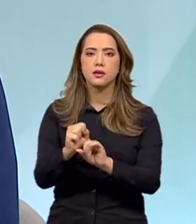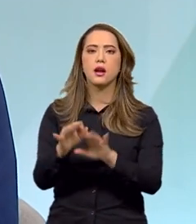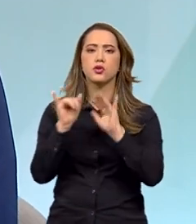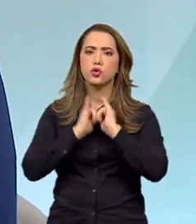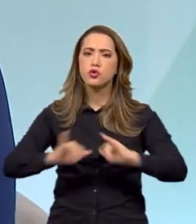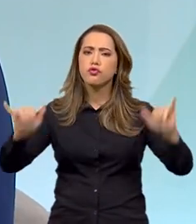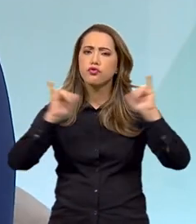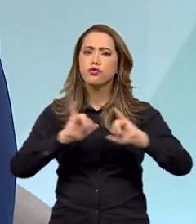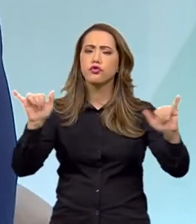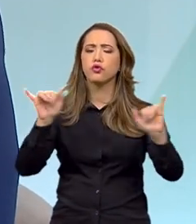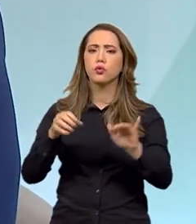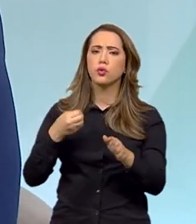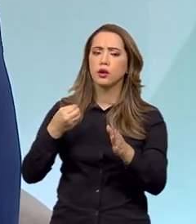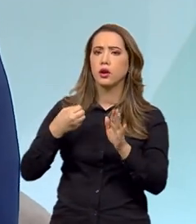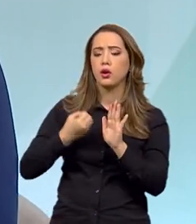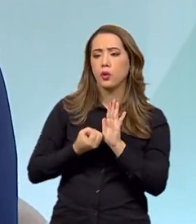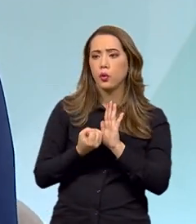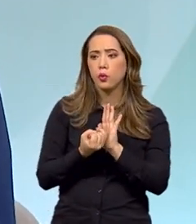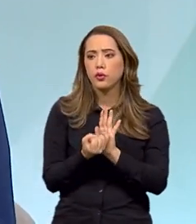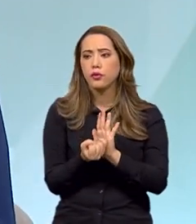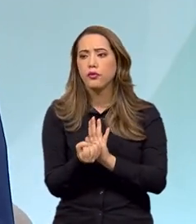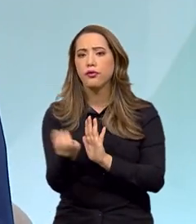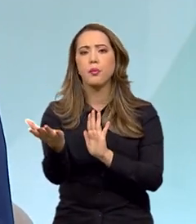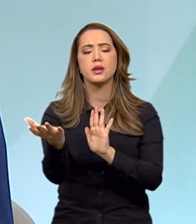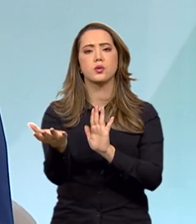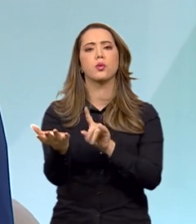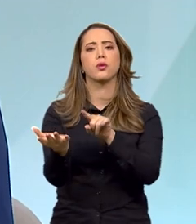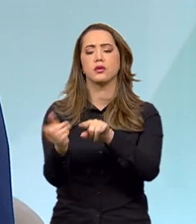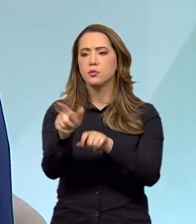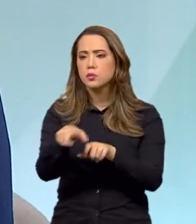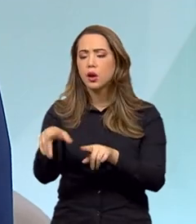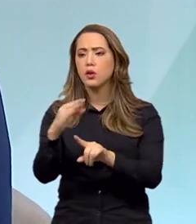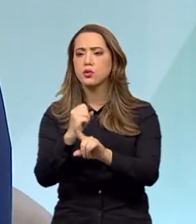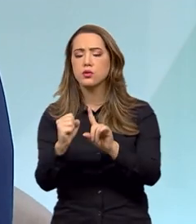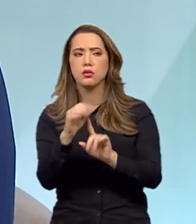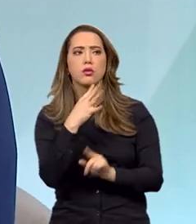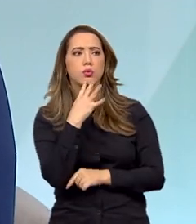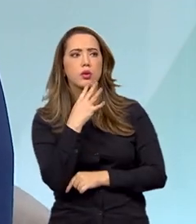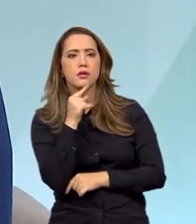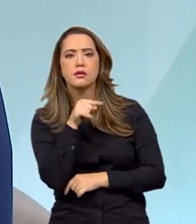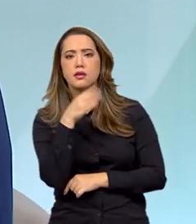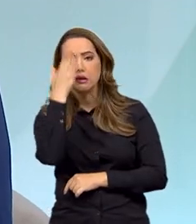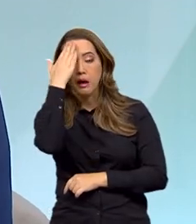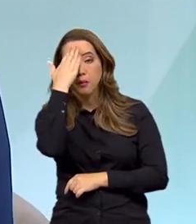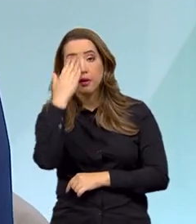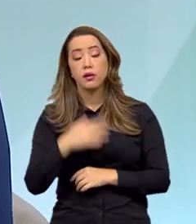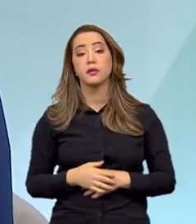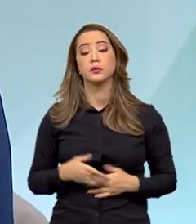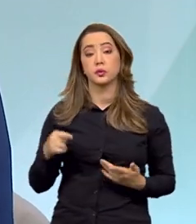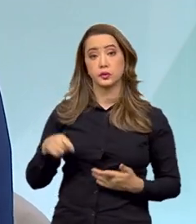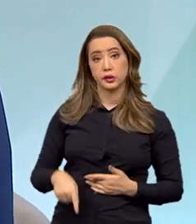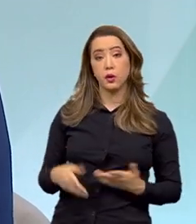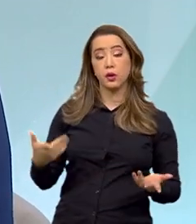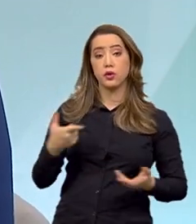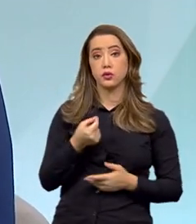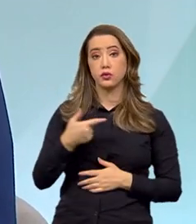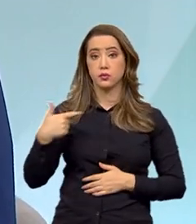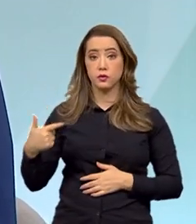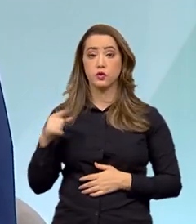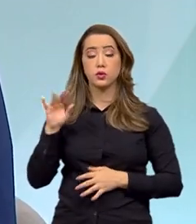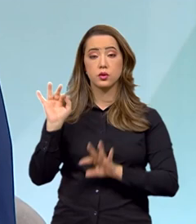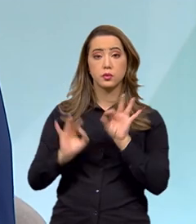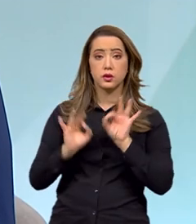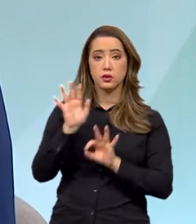informativos. E um dos grandes avanços desse ano de 2022 é o Plano Nacional de Enfrentamento da Violência.